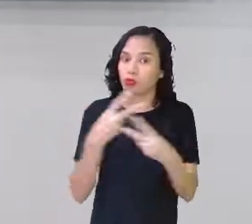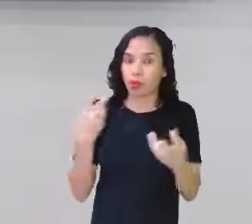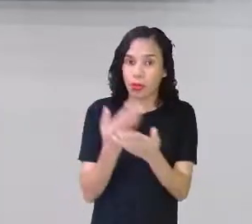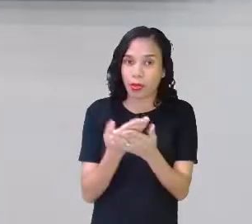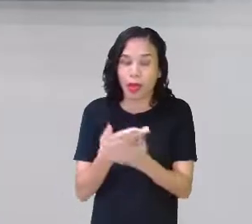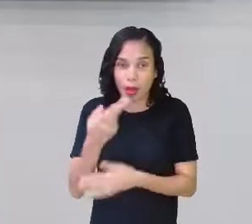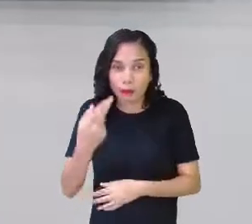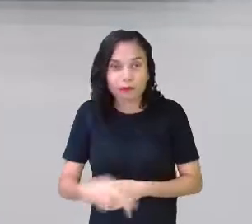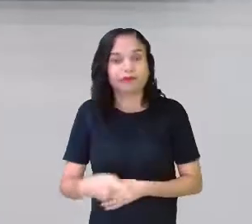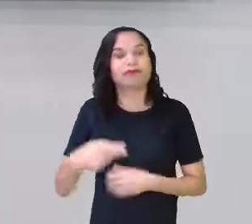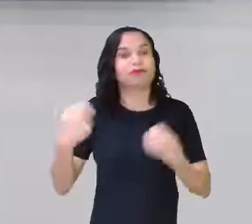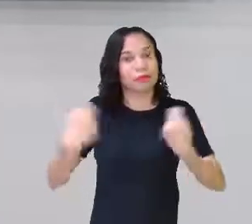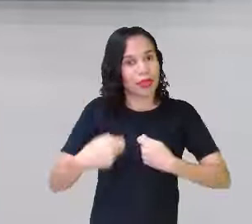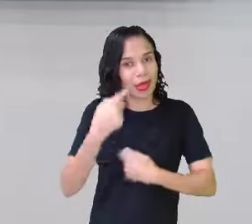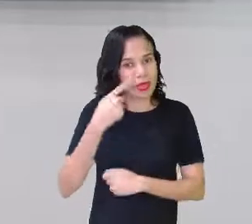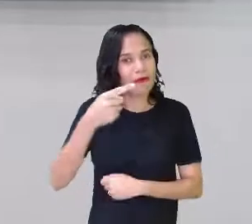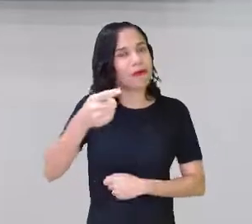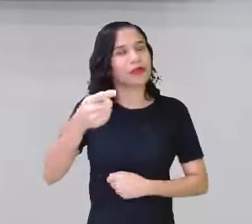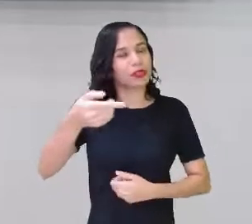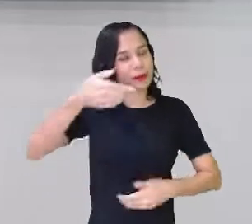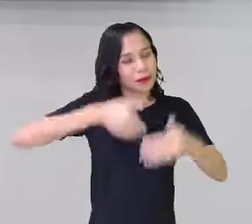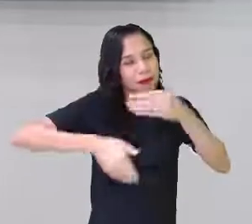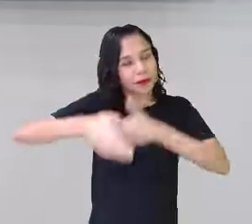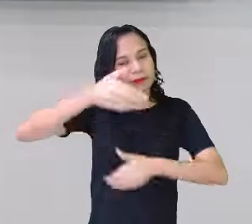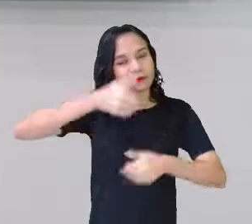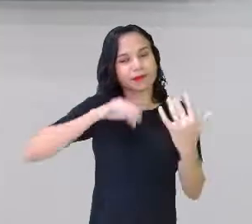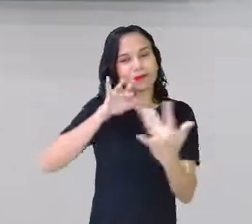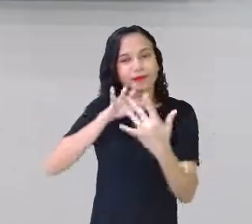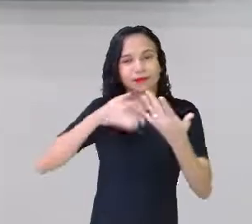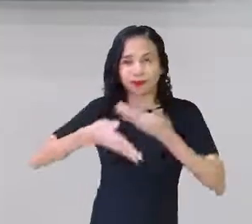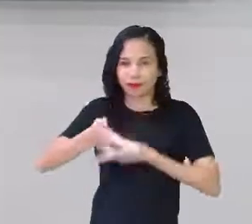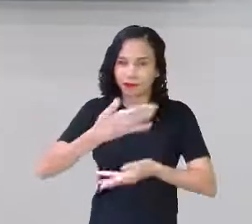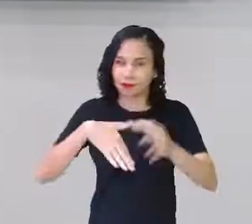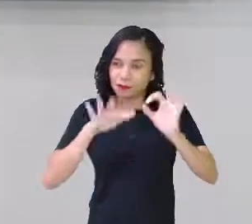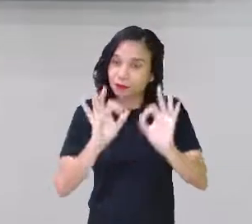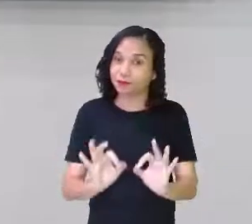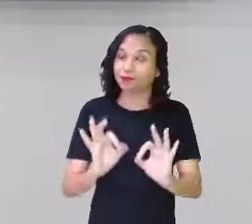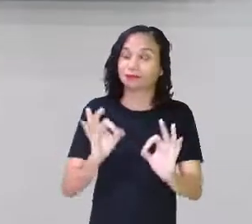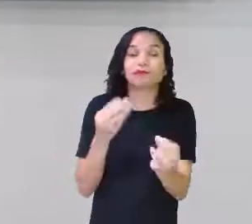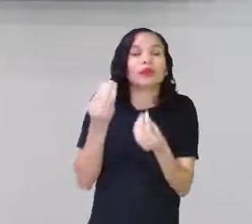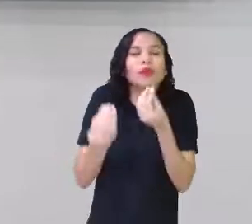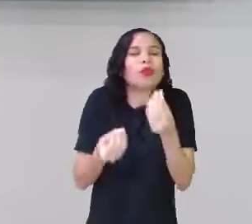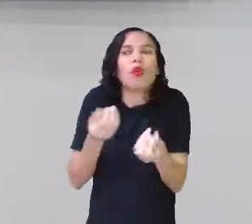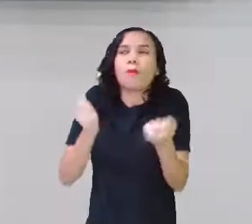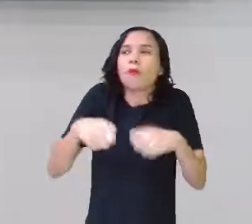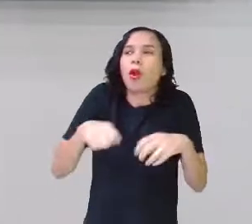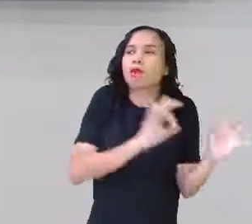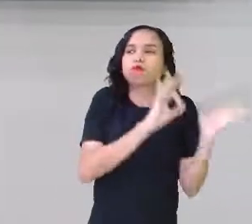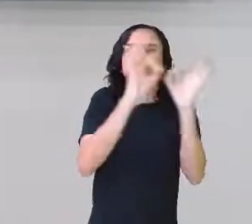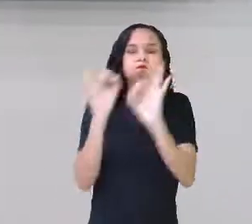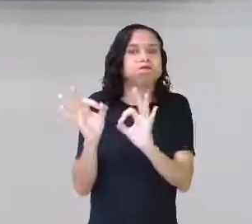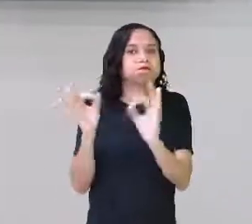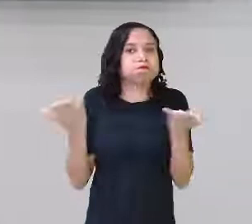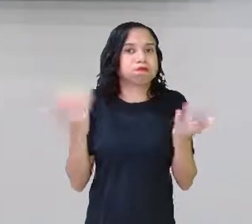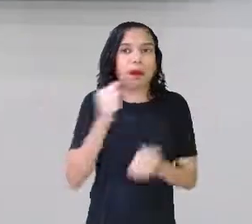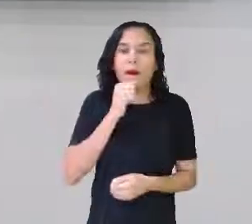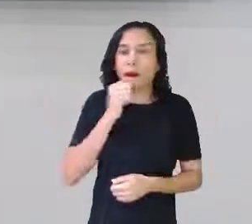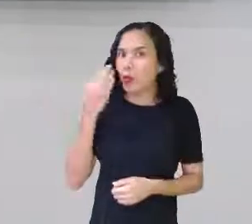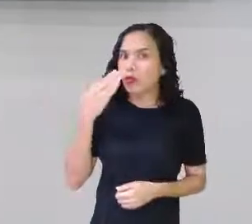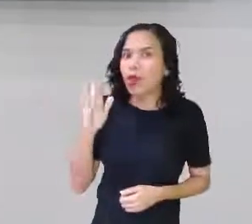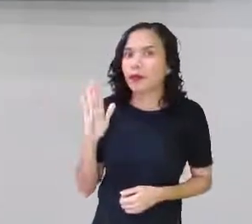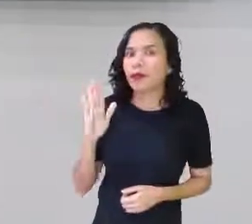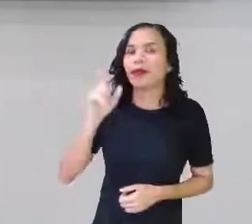que depende da tua resposta e da tua interação. Como você pode interagir, ainda não sabe?